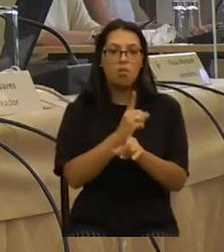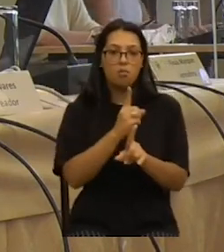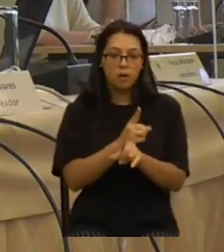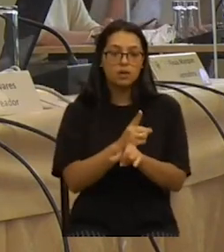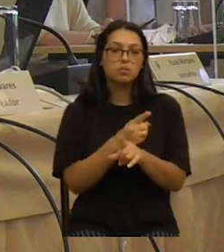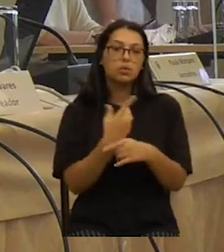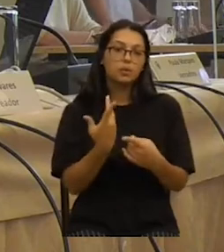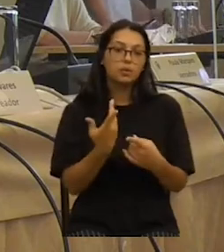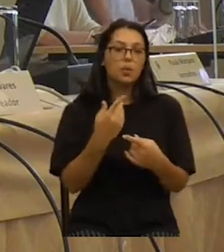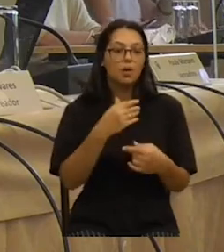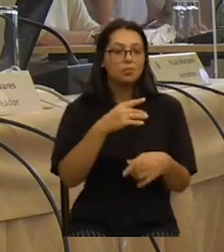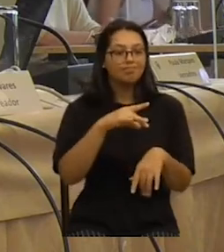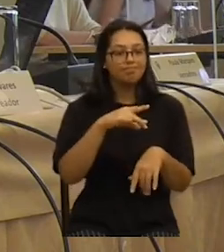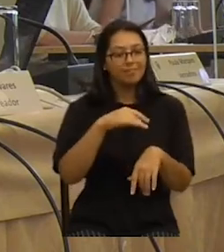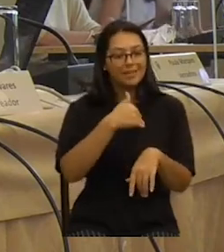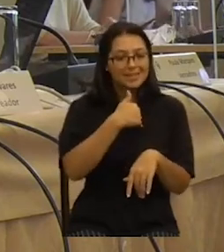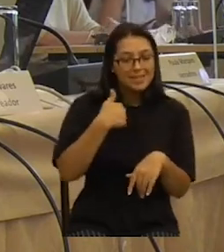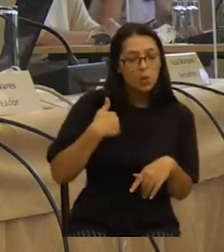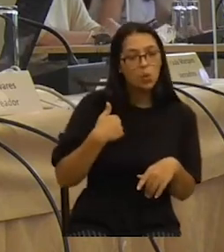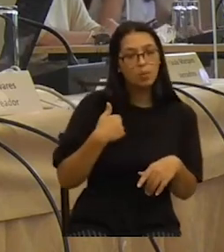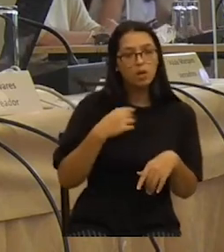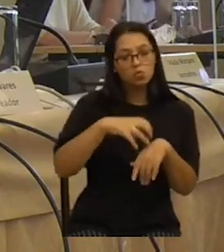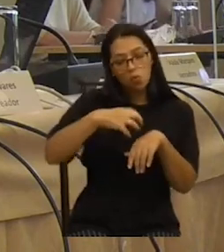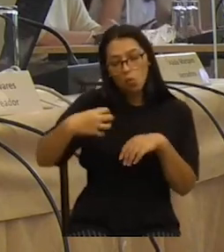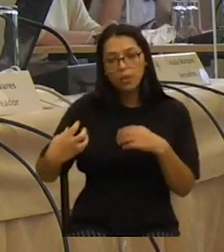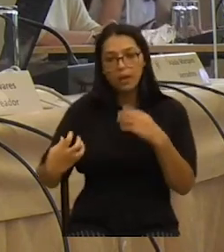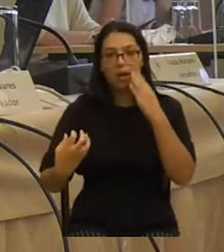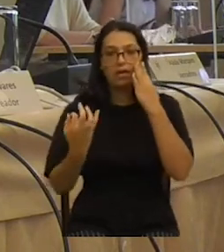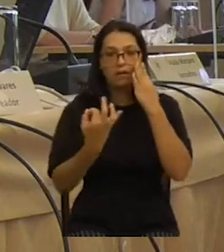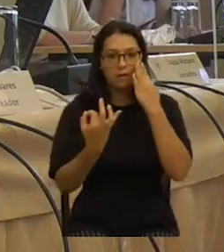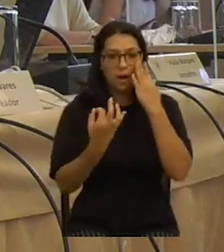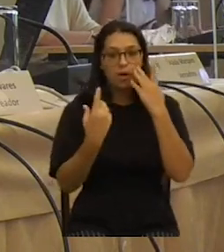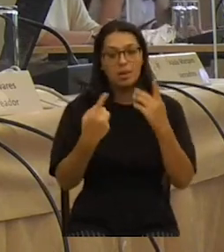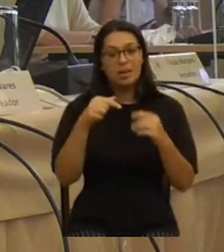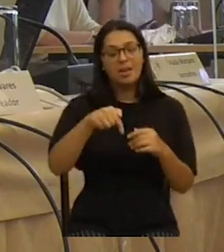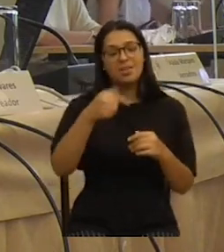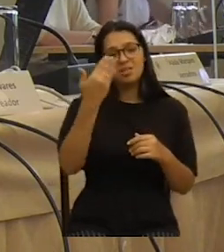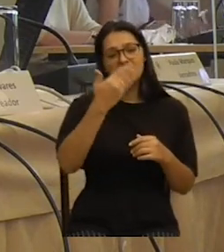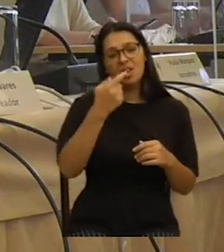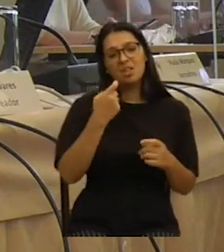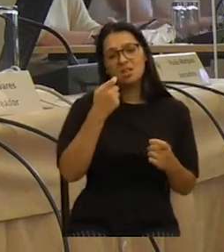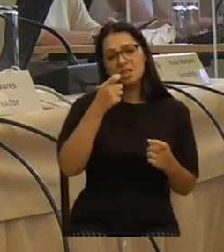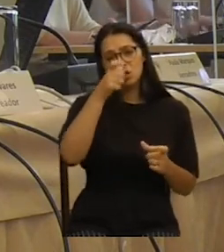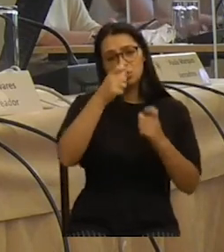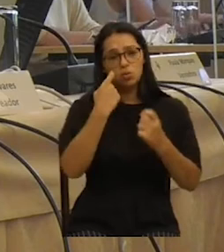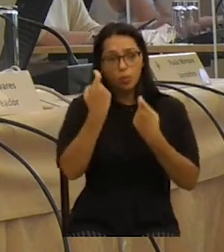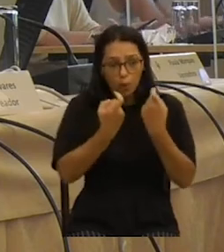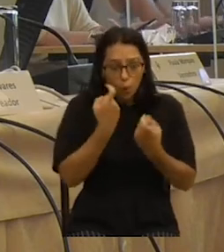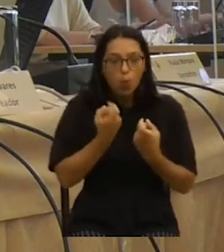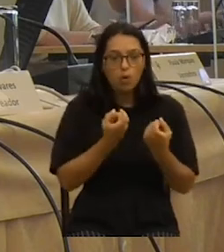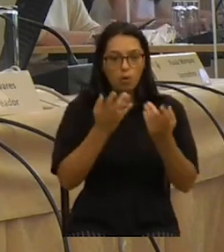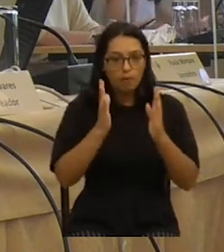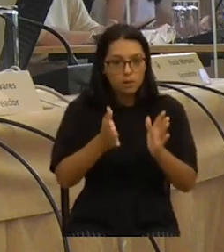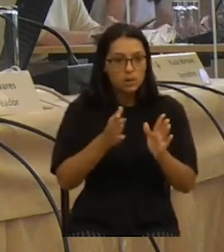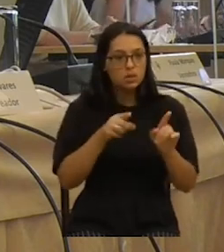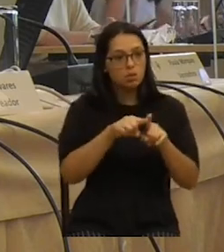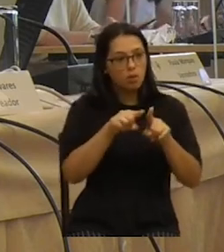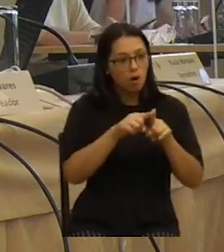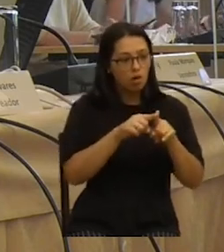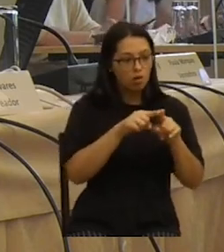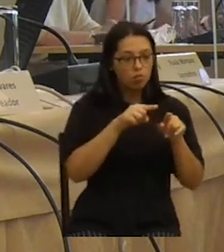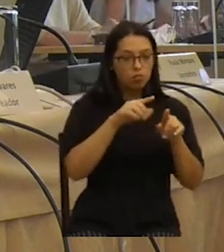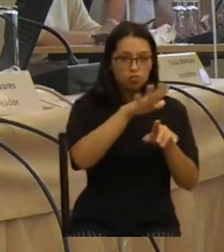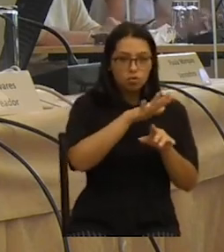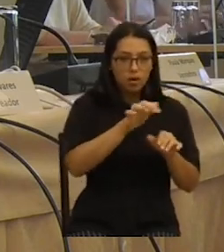questão de saúde mais séria do que isso, porque, nestes dias, as pessoas procuram e precisam de ter onde se abrigar.